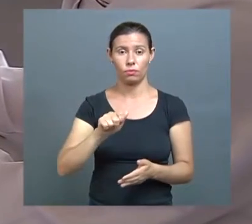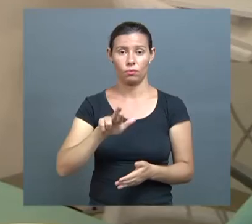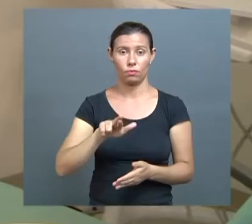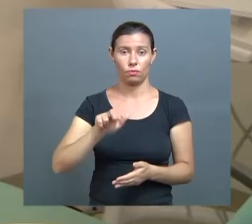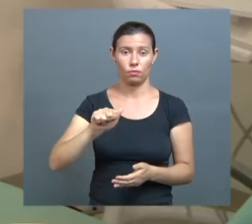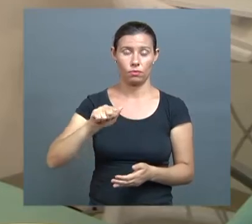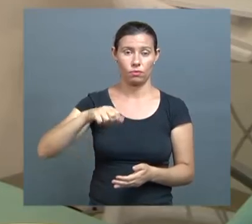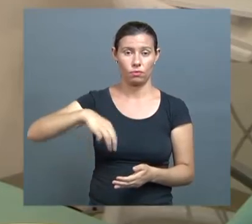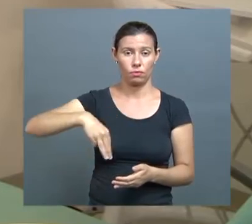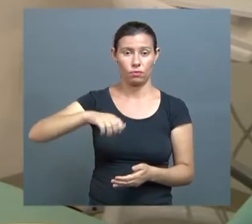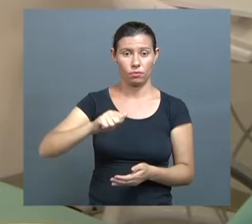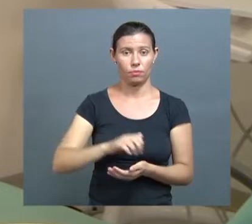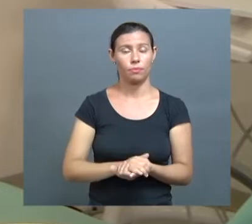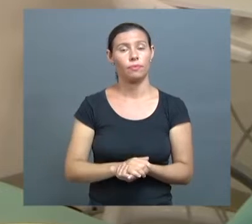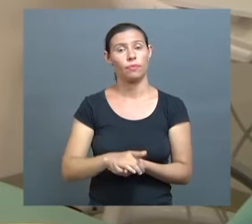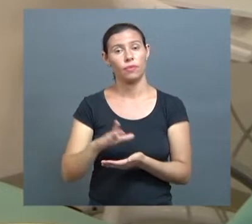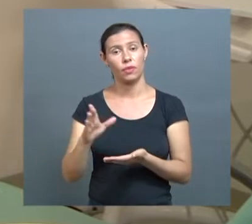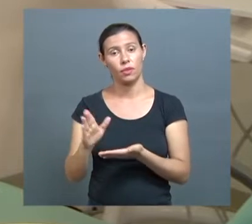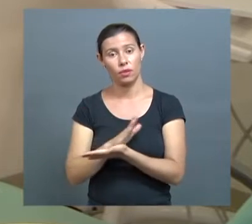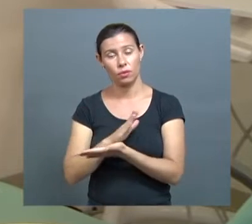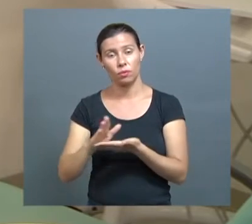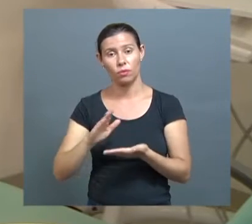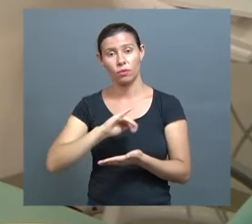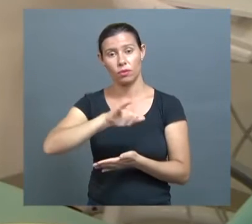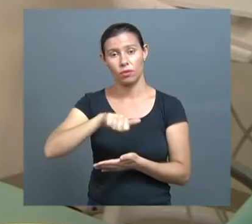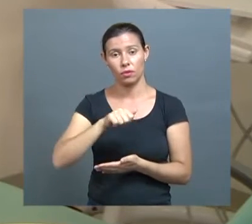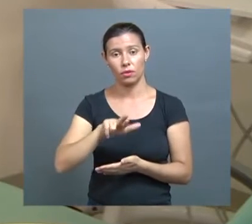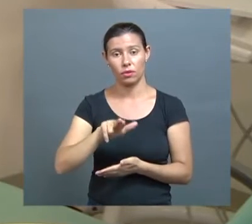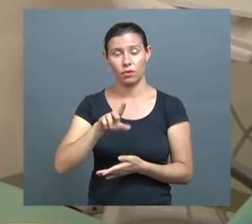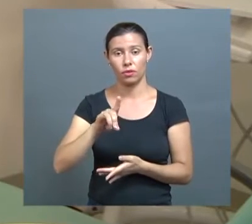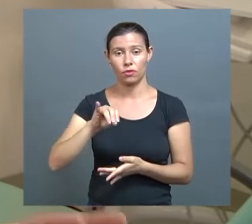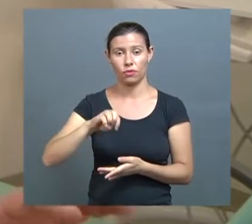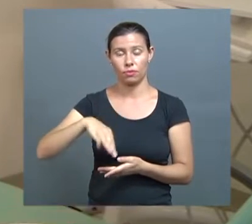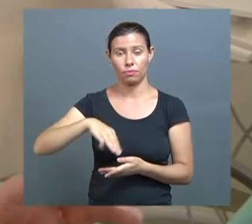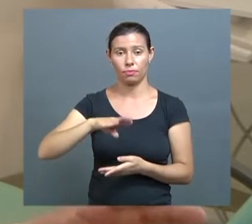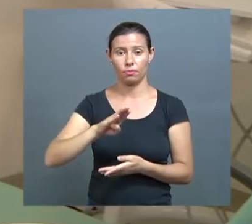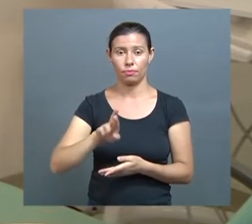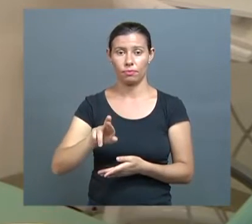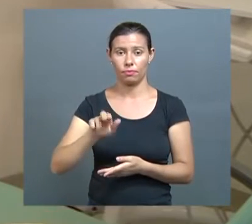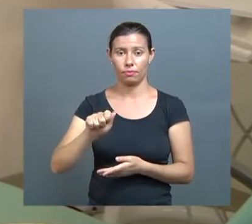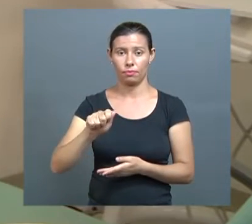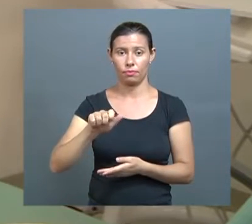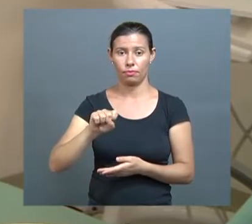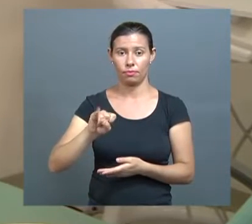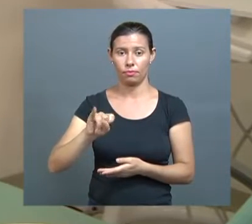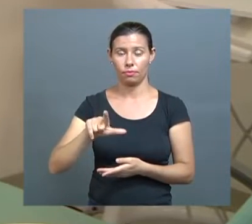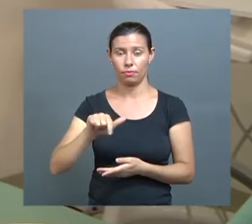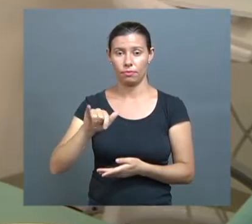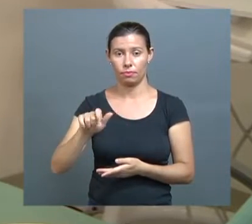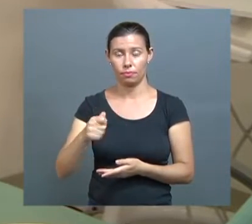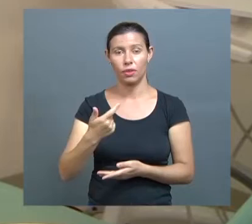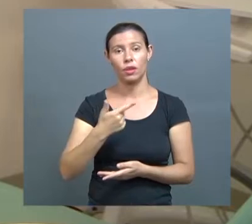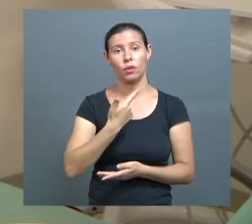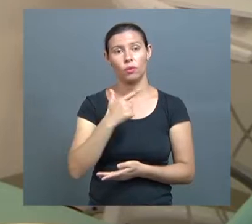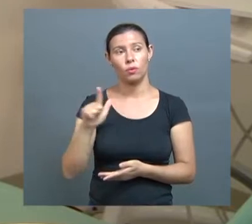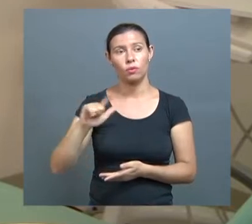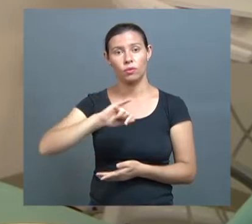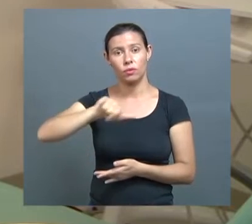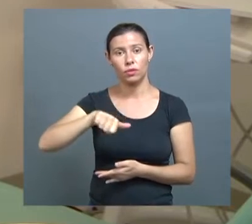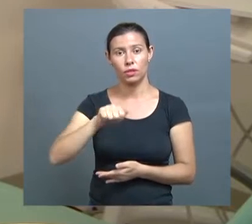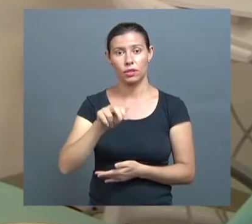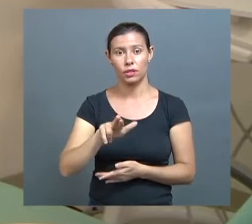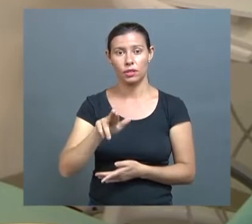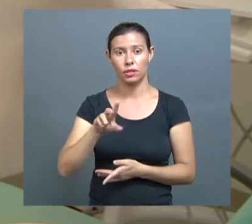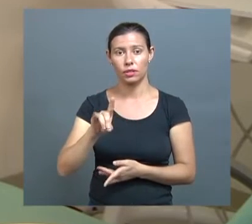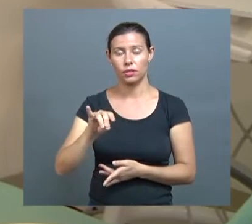cidade. Por exemplo, no Jardim Brasília, no bairro de Araguá, existem instalações que o Hospital Odontológico é responsável onde os alunos da